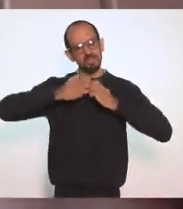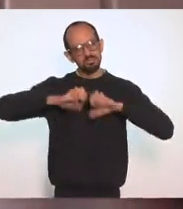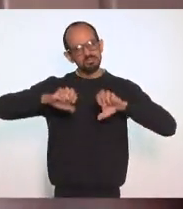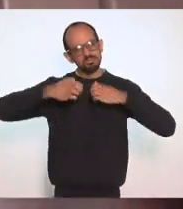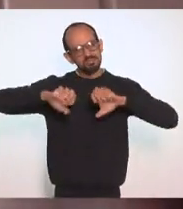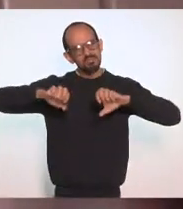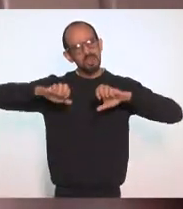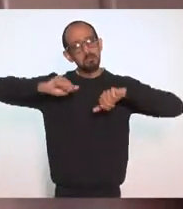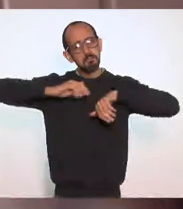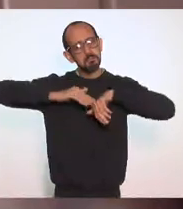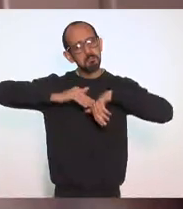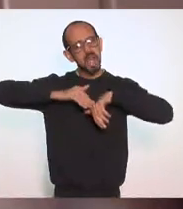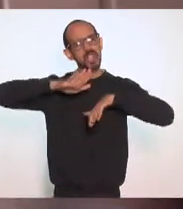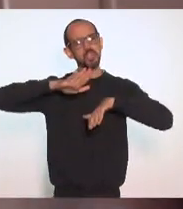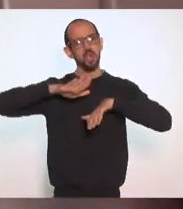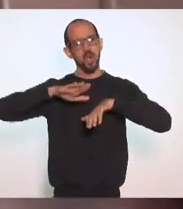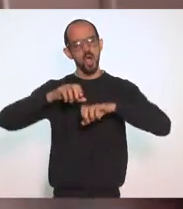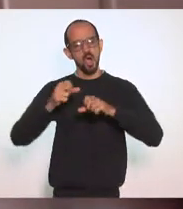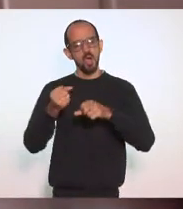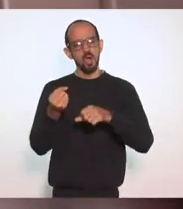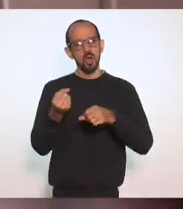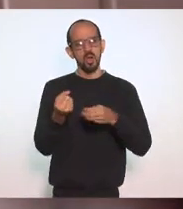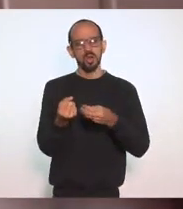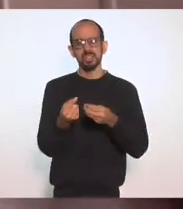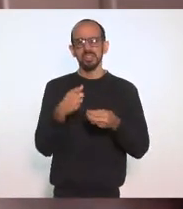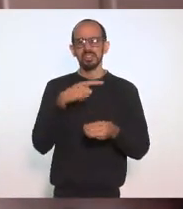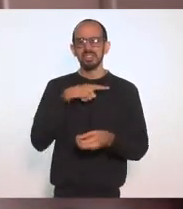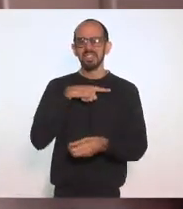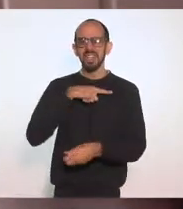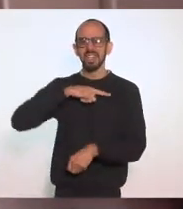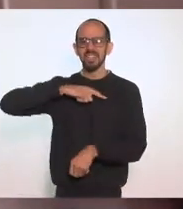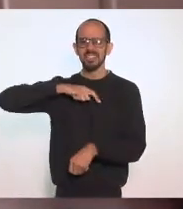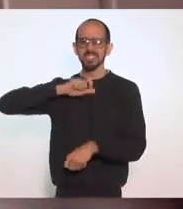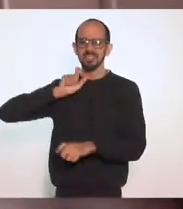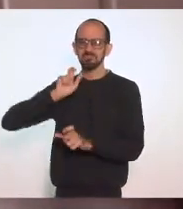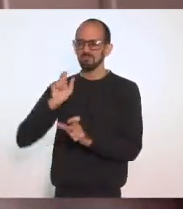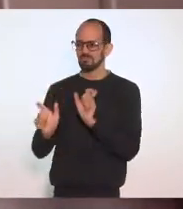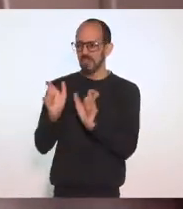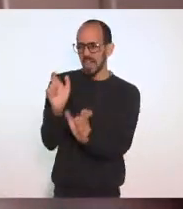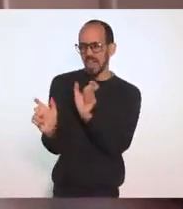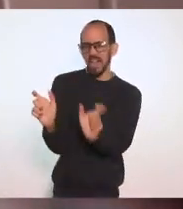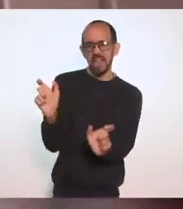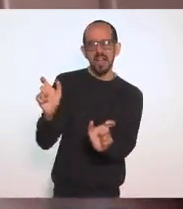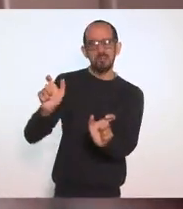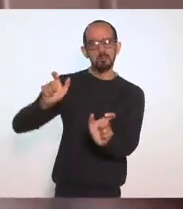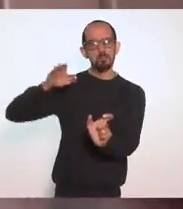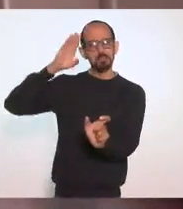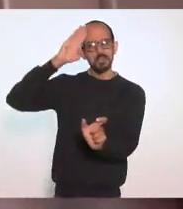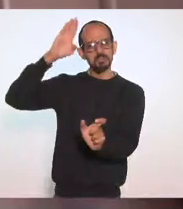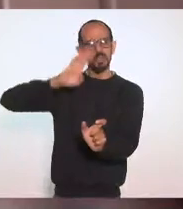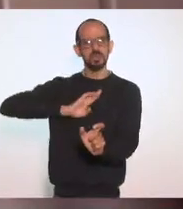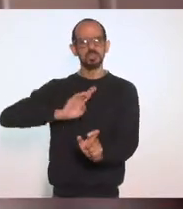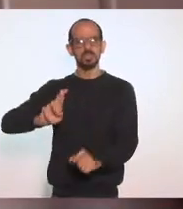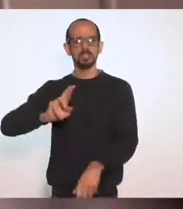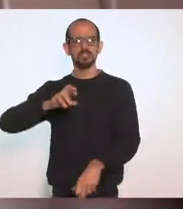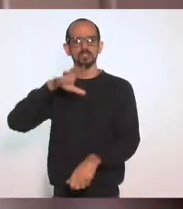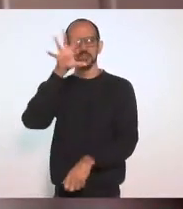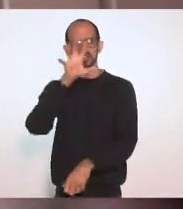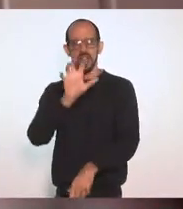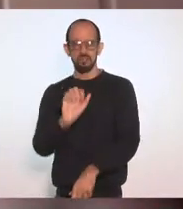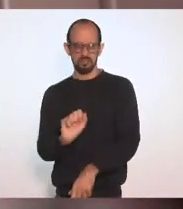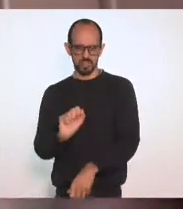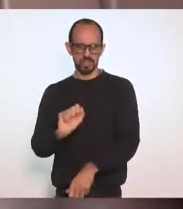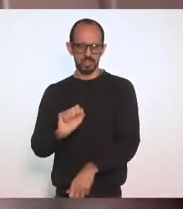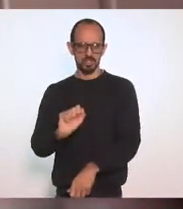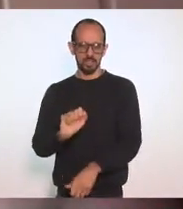século XXI Com o ataque Efetivo As religiões De matriz africana E veja Quando a gente